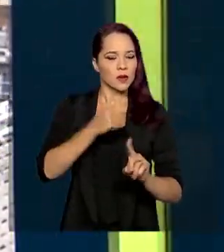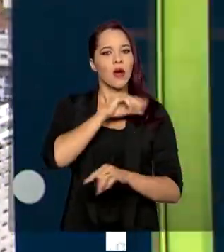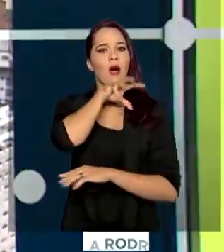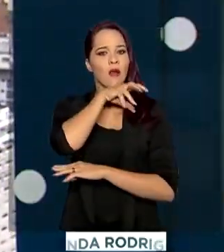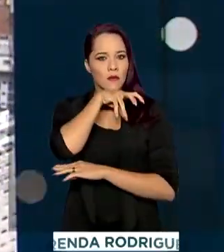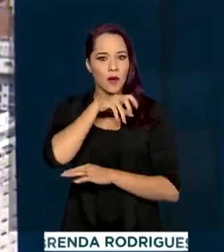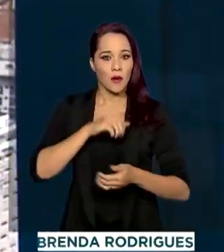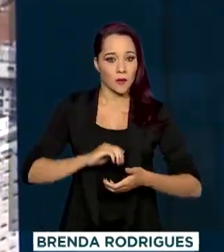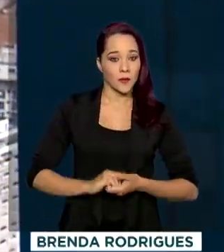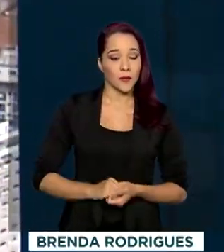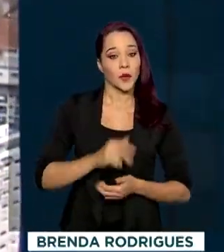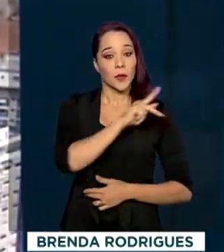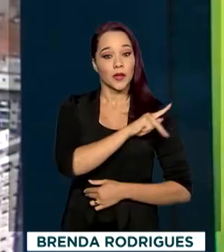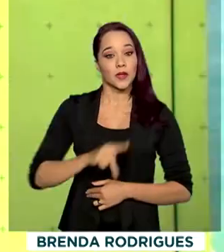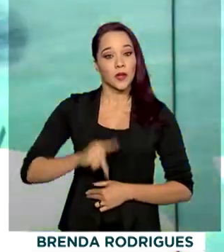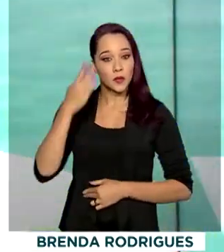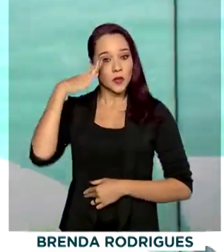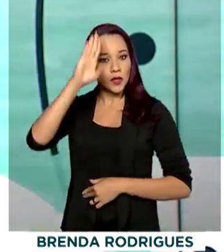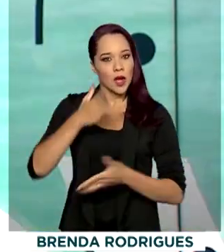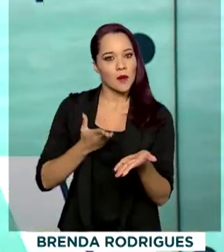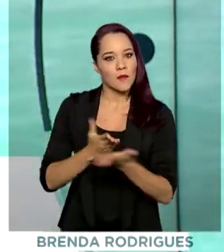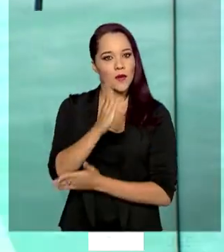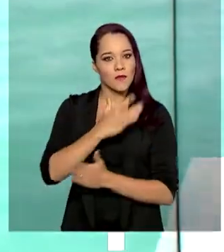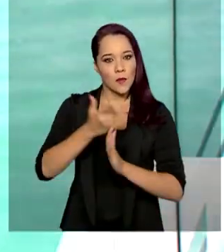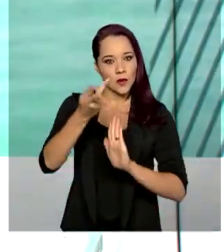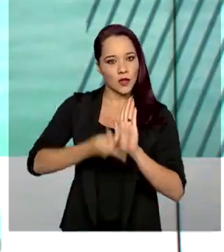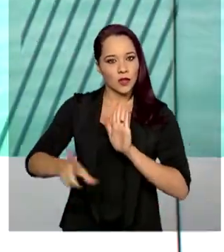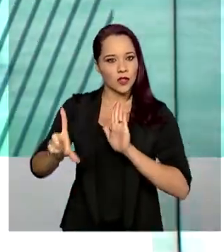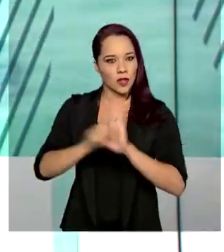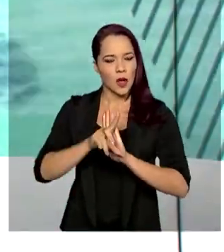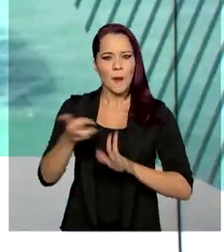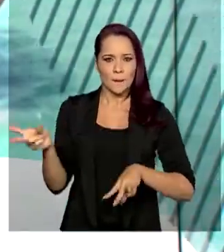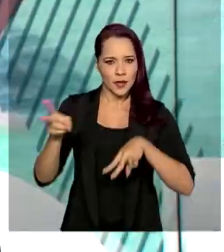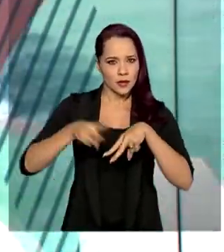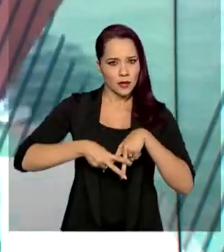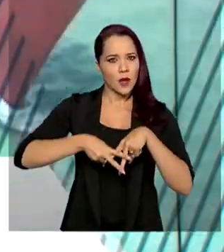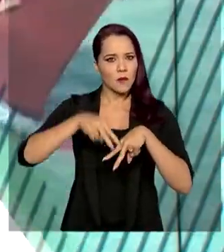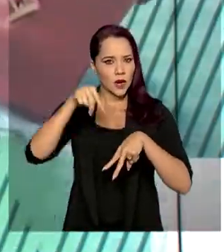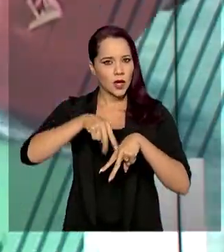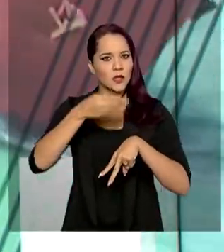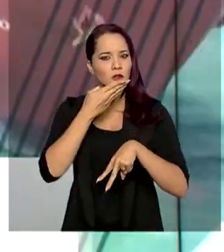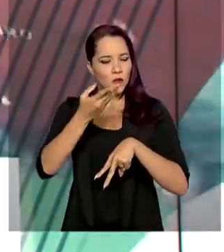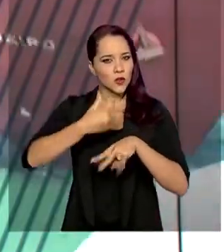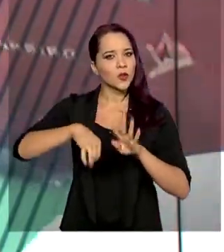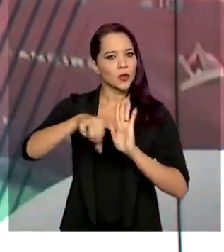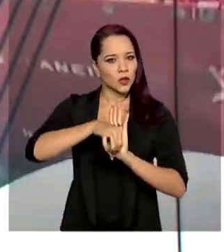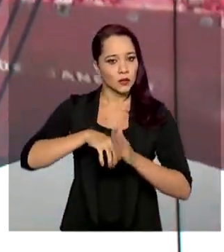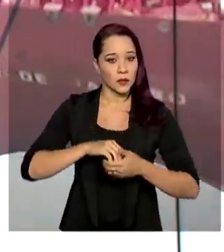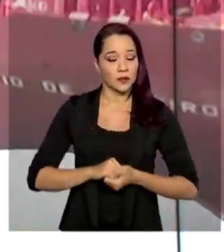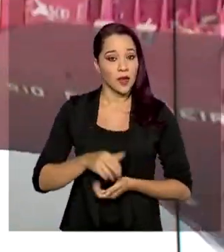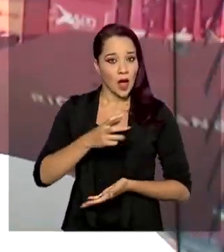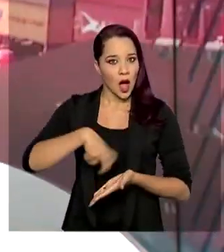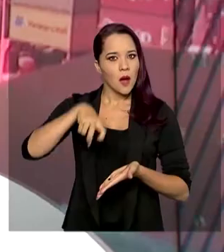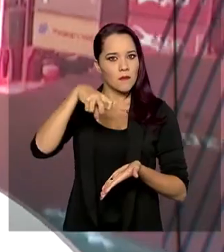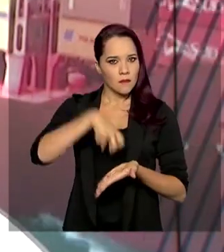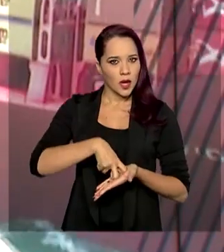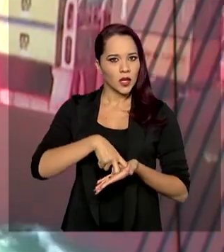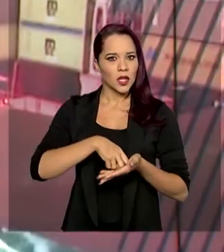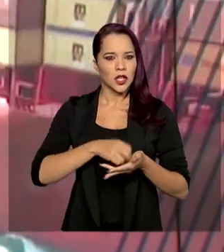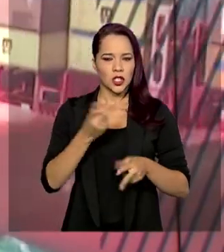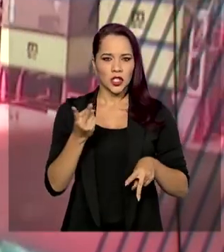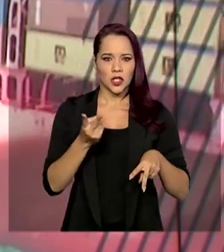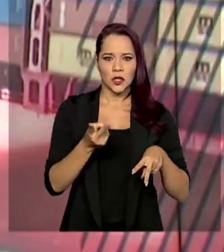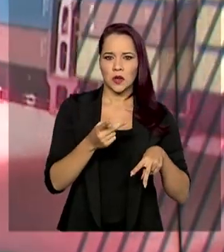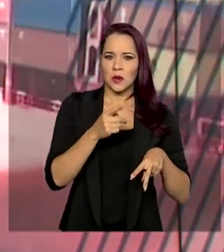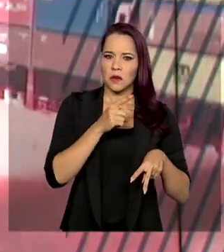presidente Jair Bolsonaro sancionou um projeto de lei que estabelece prisão para a prática deste crime. A pena passa a ser de reclusão,